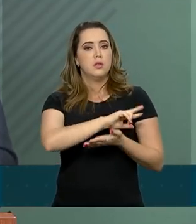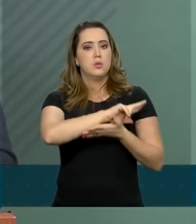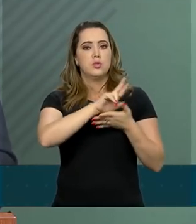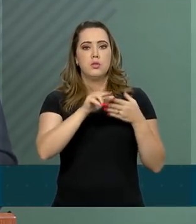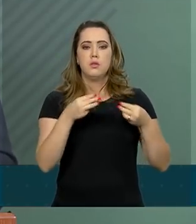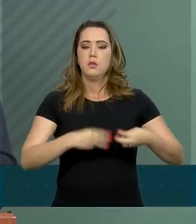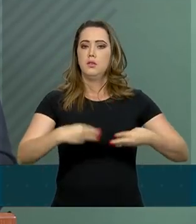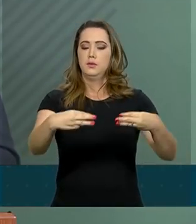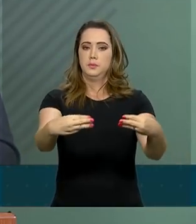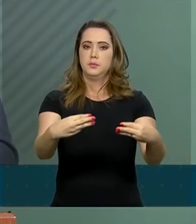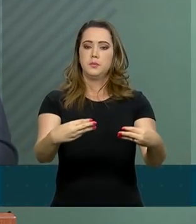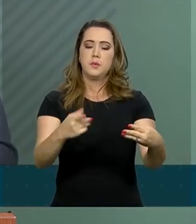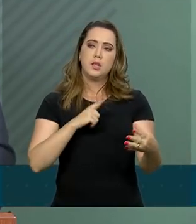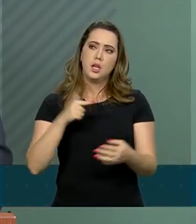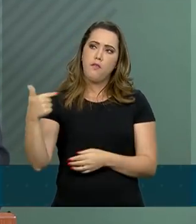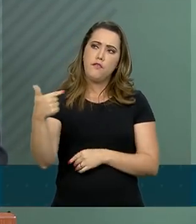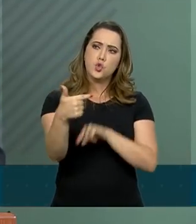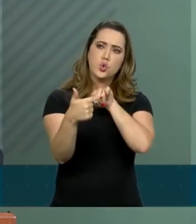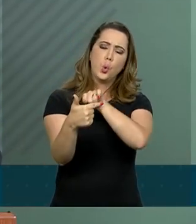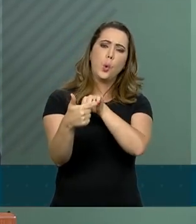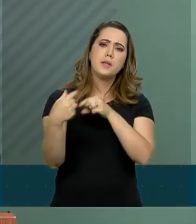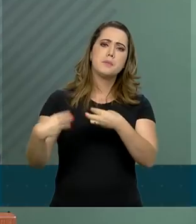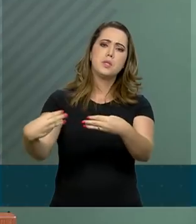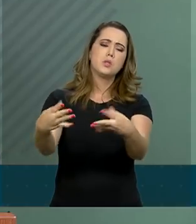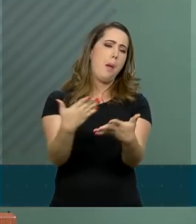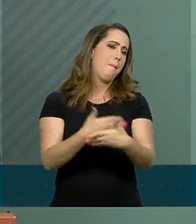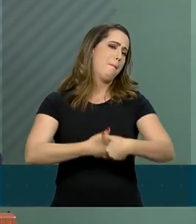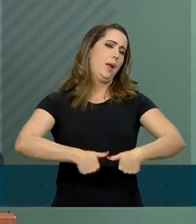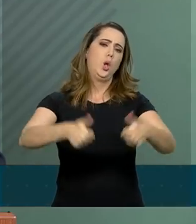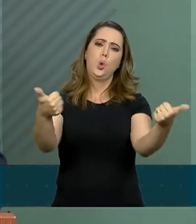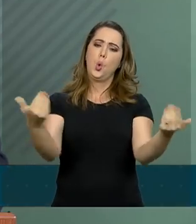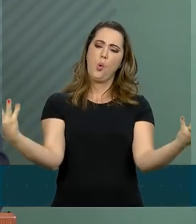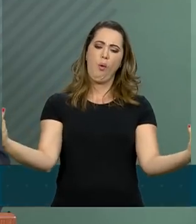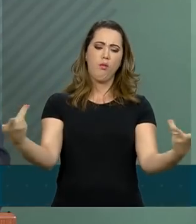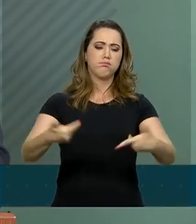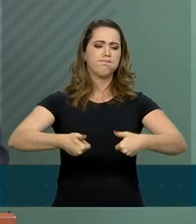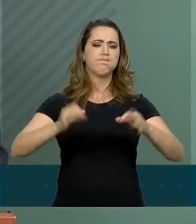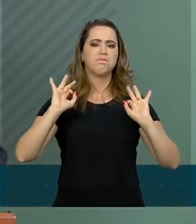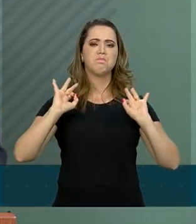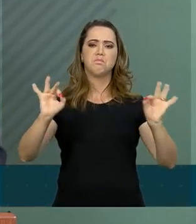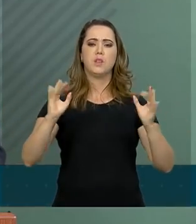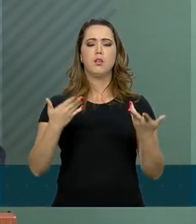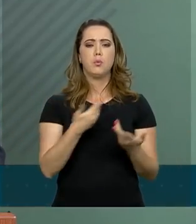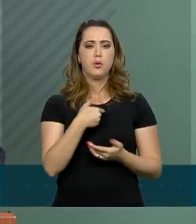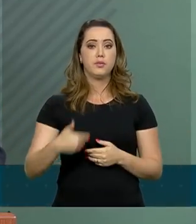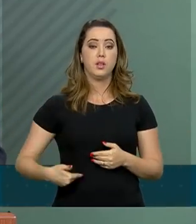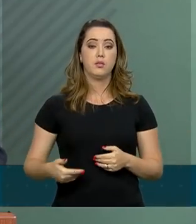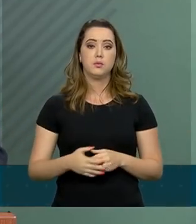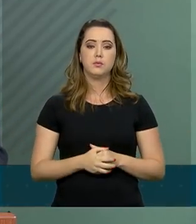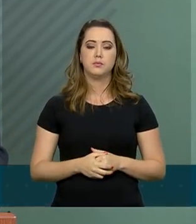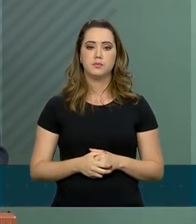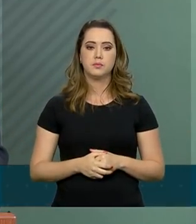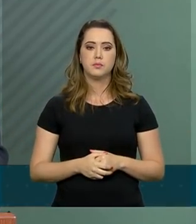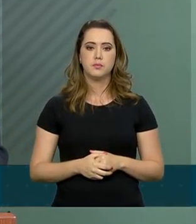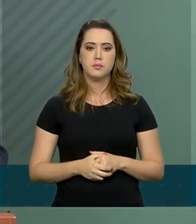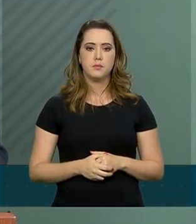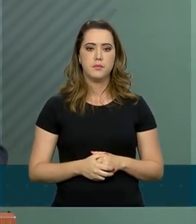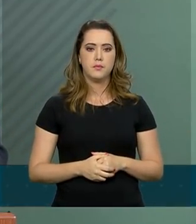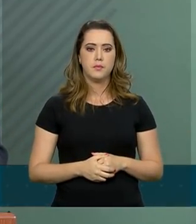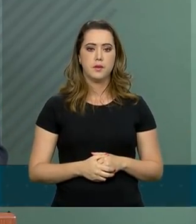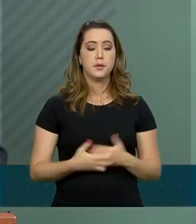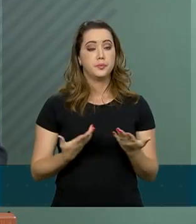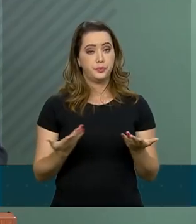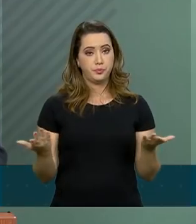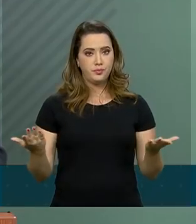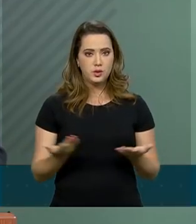ministérios com o número de 22 é muito mais efetivo, muito mais eficaz e muito mais eficiente para o governo. Com essa existência